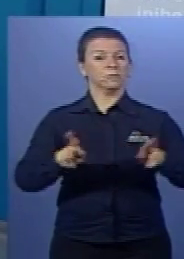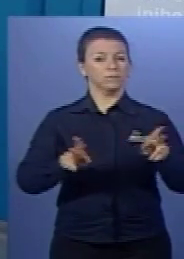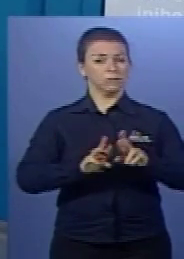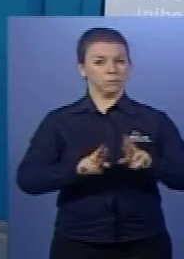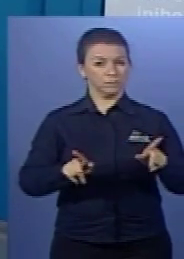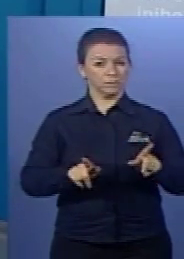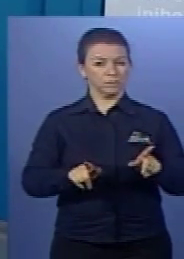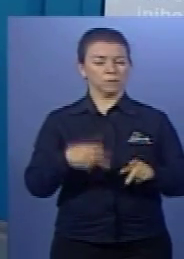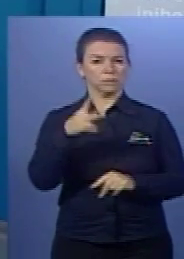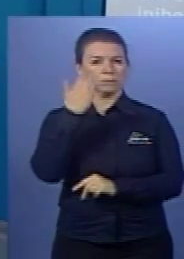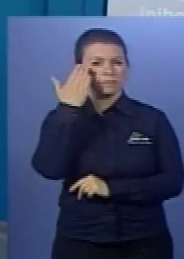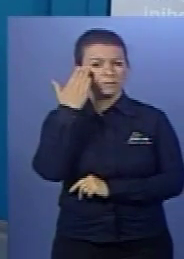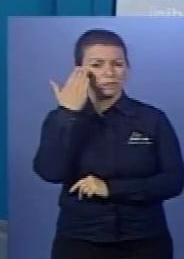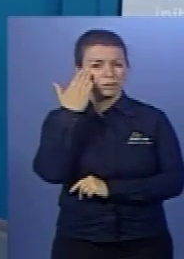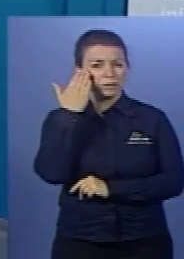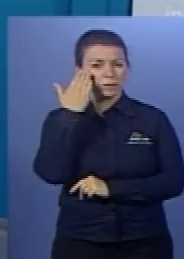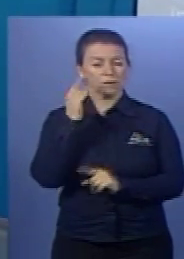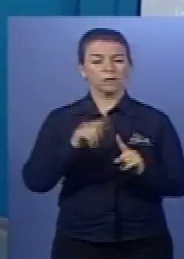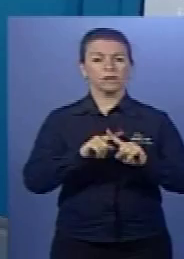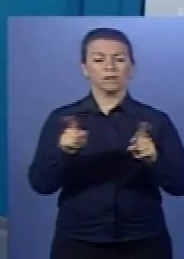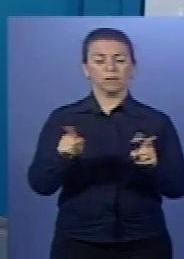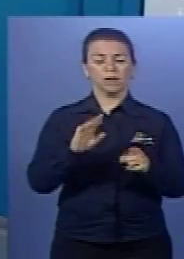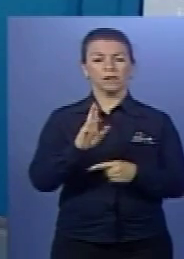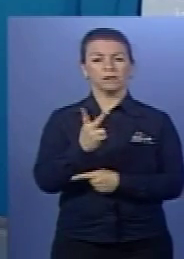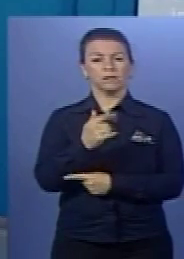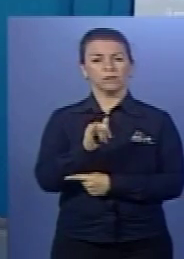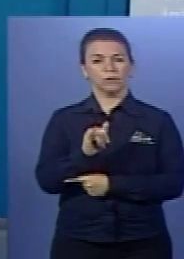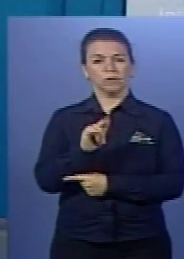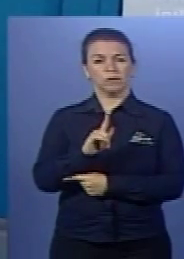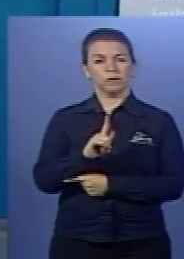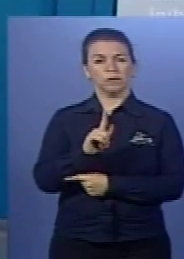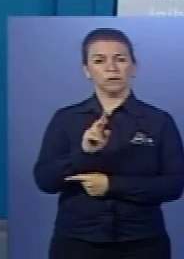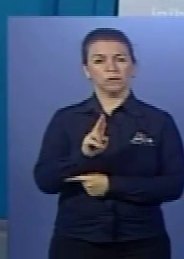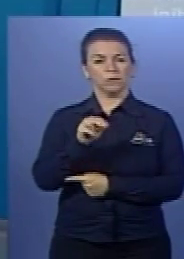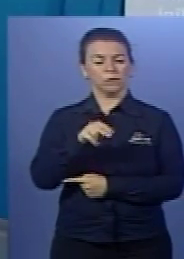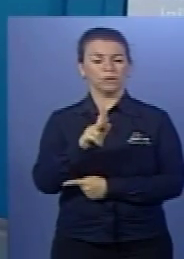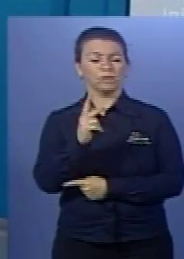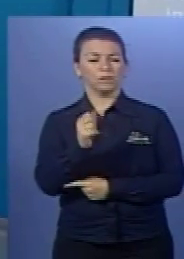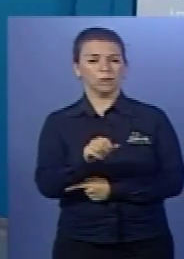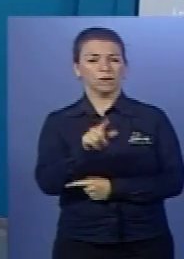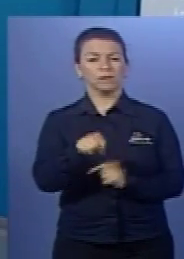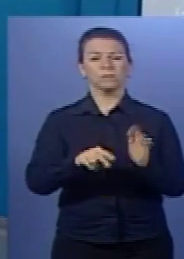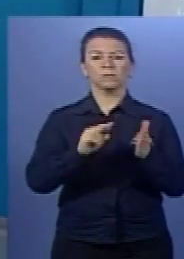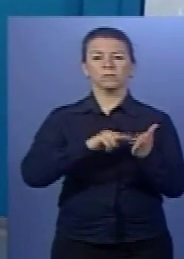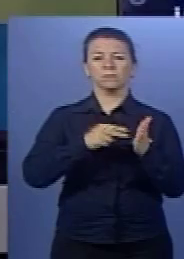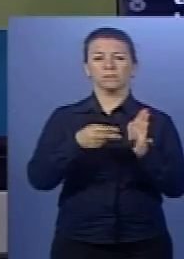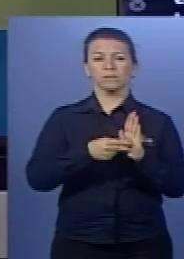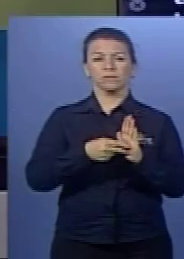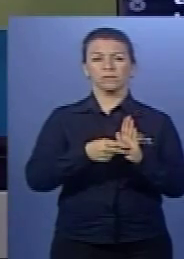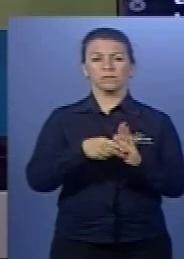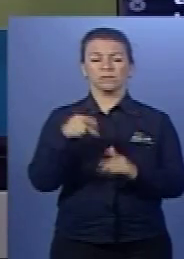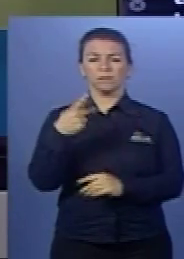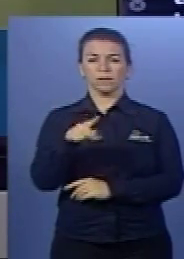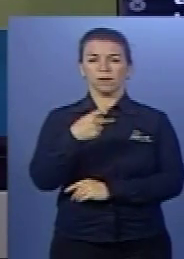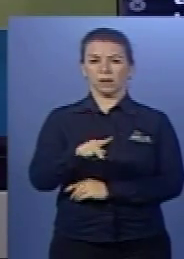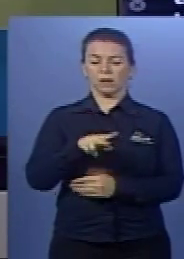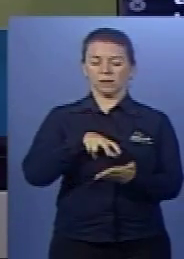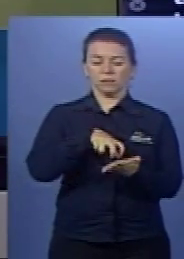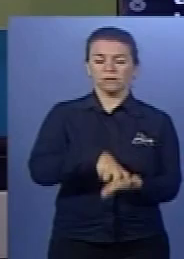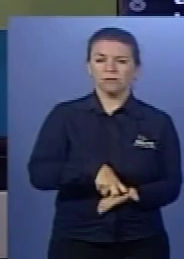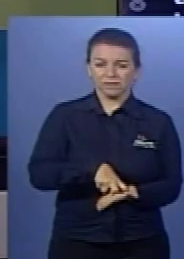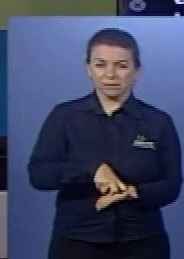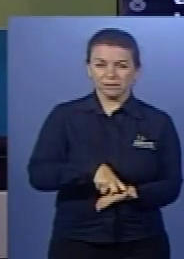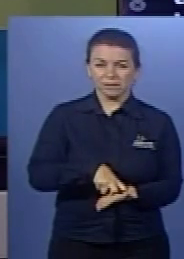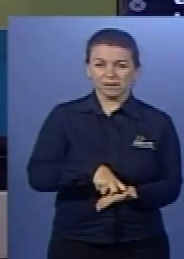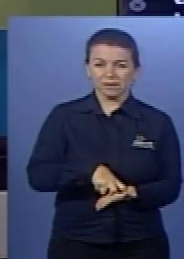Diferença. Eu não sei se você sabia, Marlos, o chikungunya, é um dialeto africano, quer dizer aquele que se dobra. Oh, não sabia. Boa,